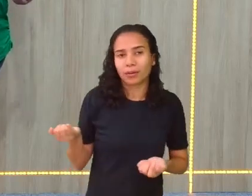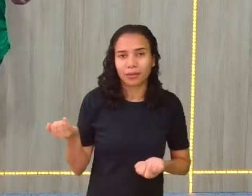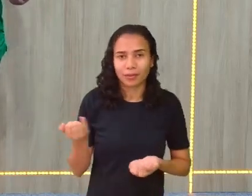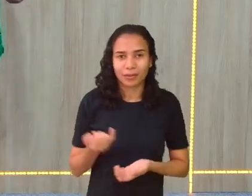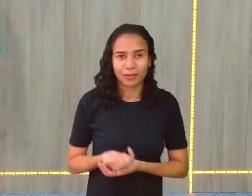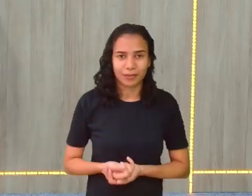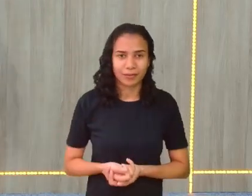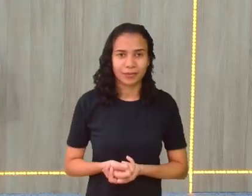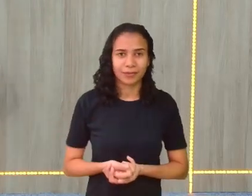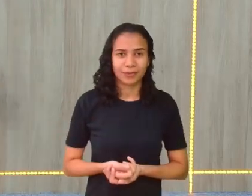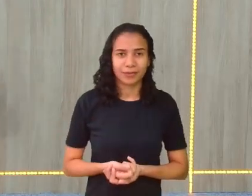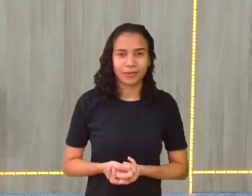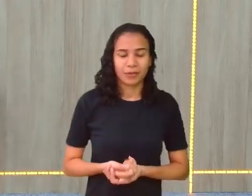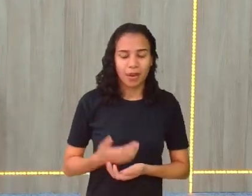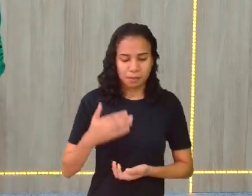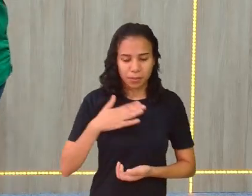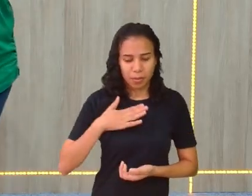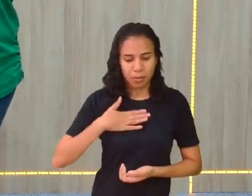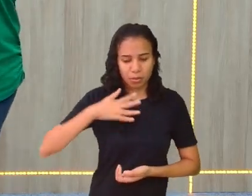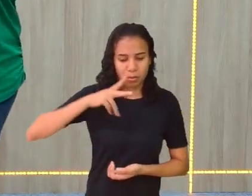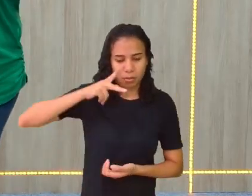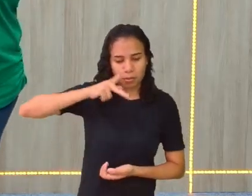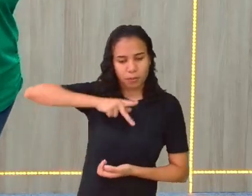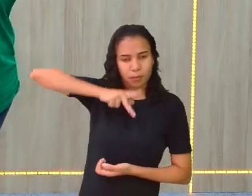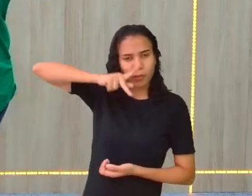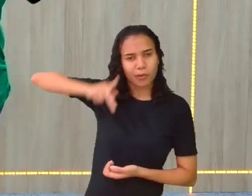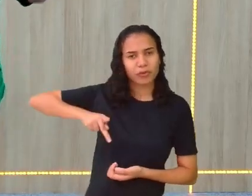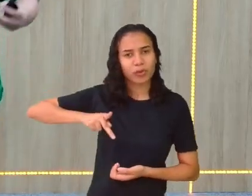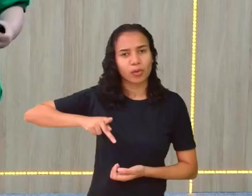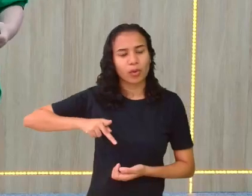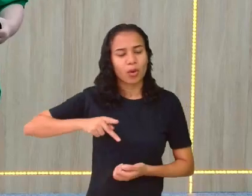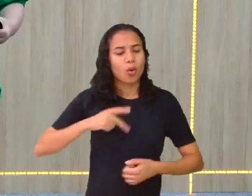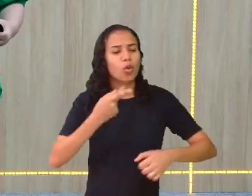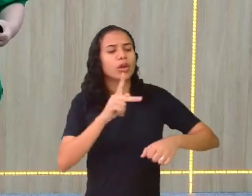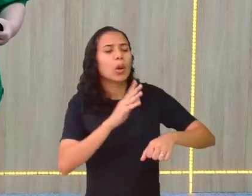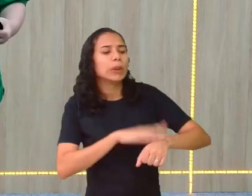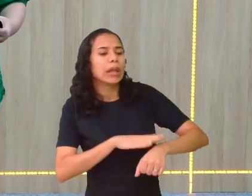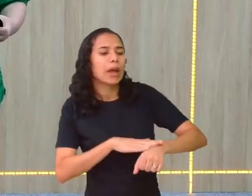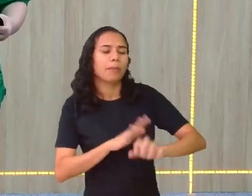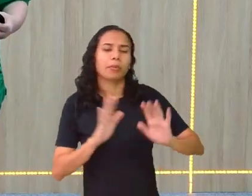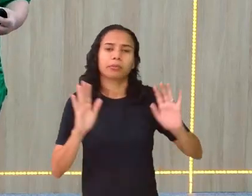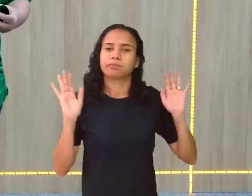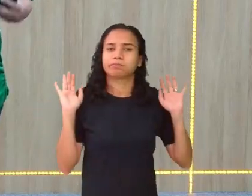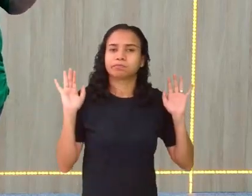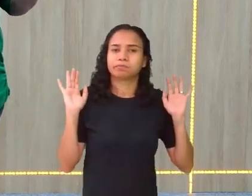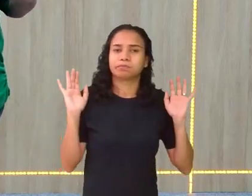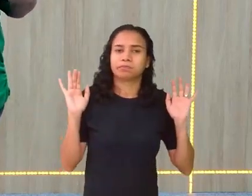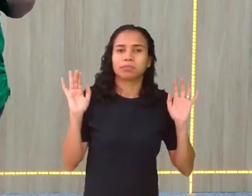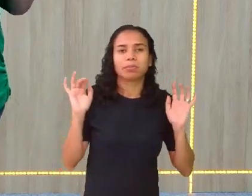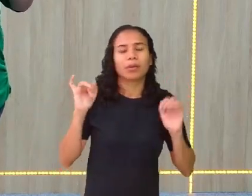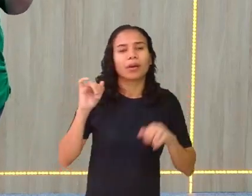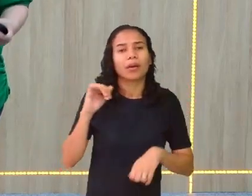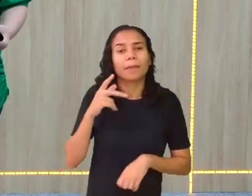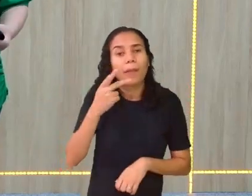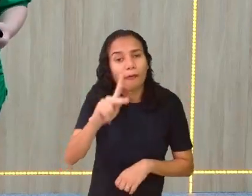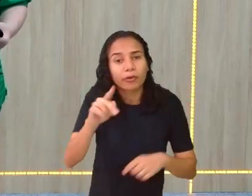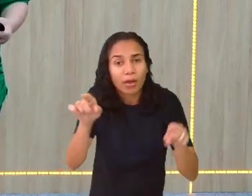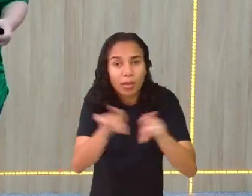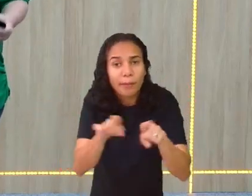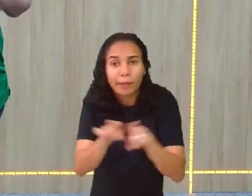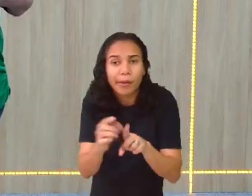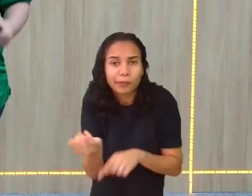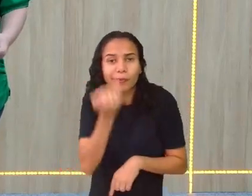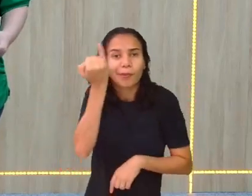o professor qual é o tempo do aluno. E é indiferente para vocês.